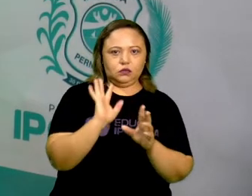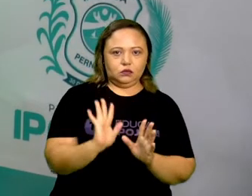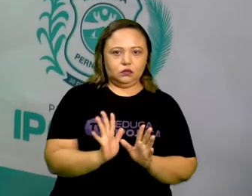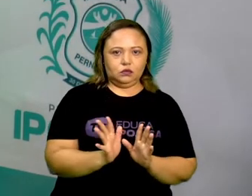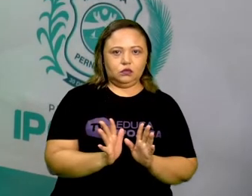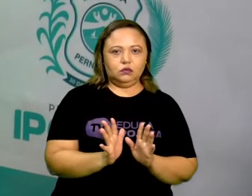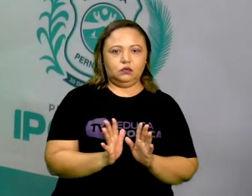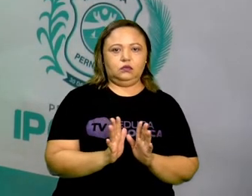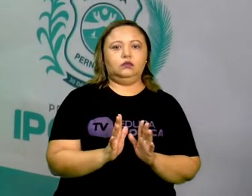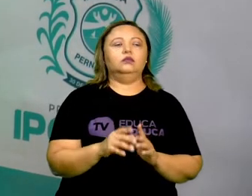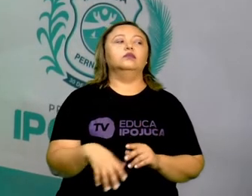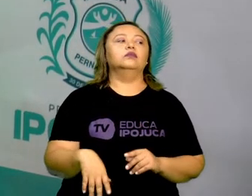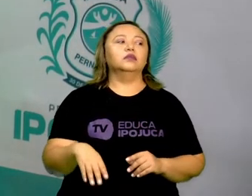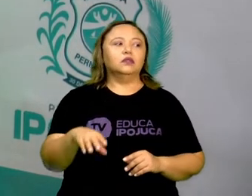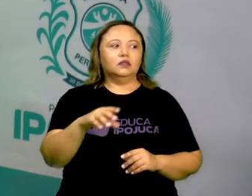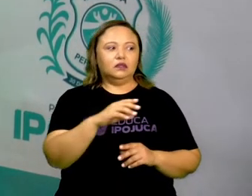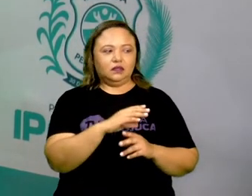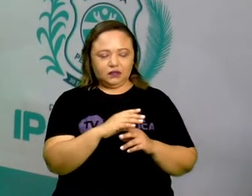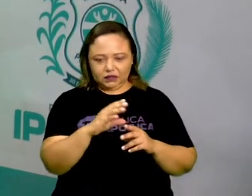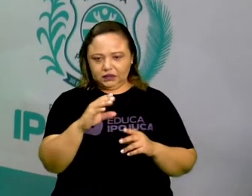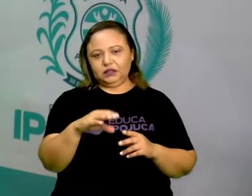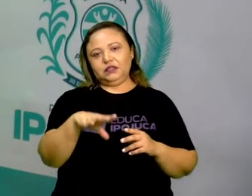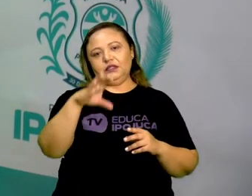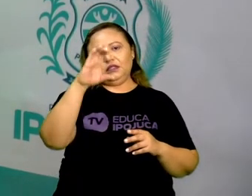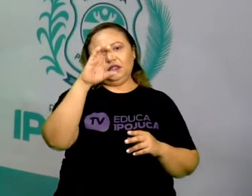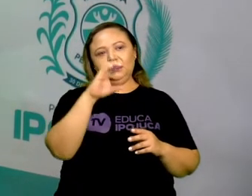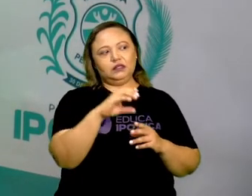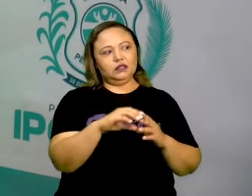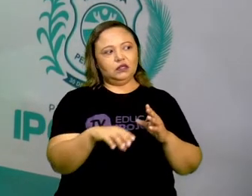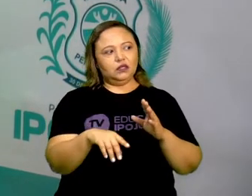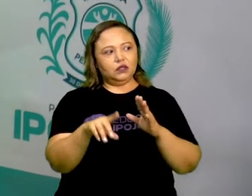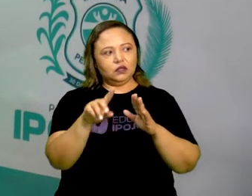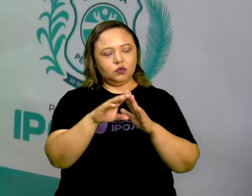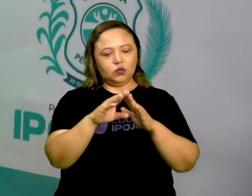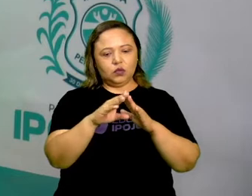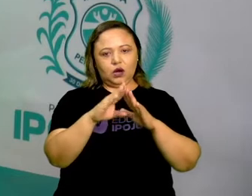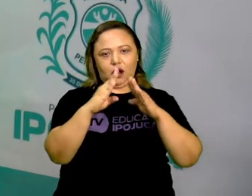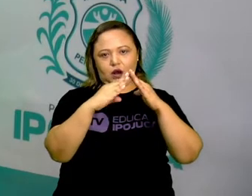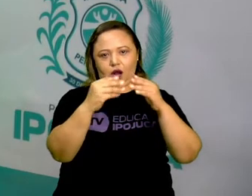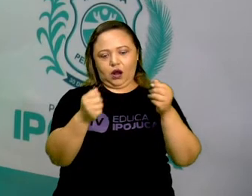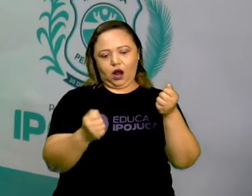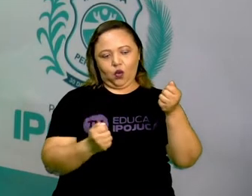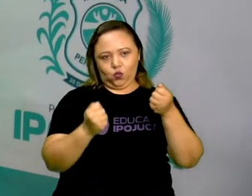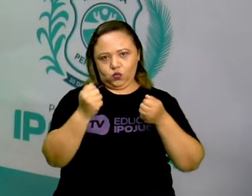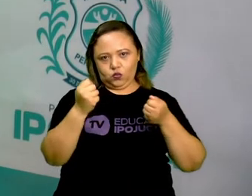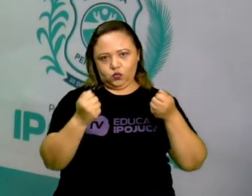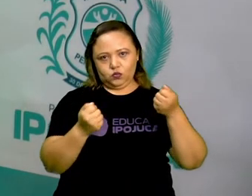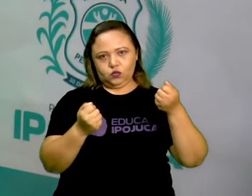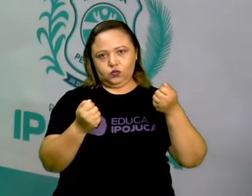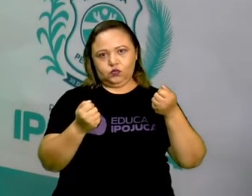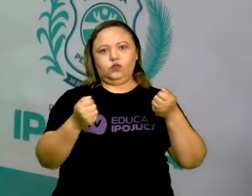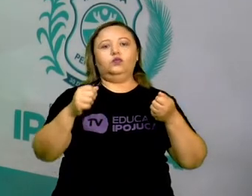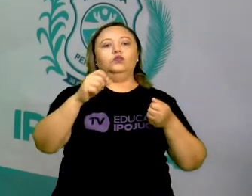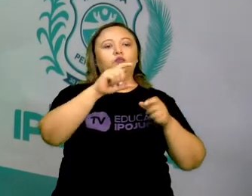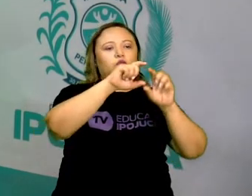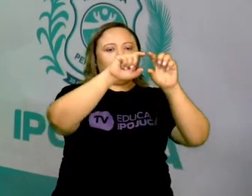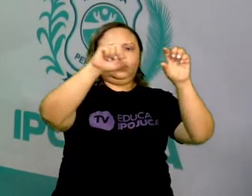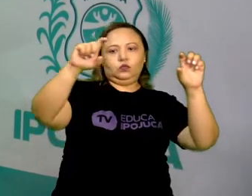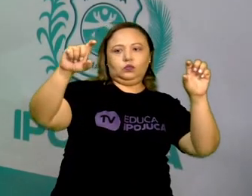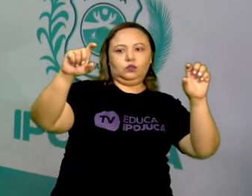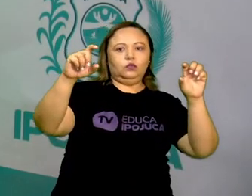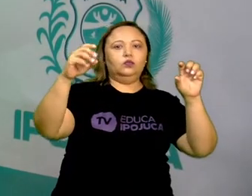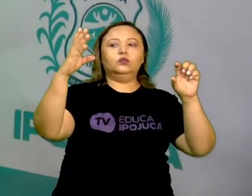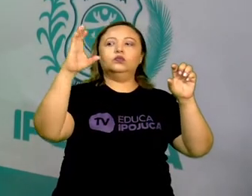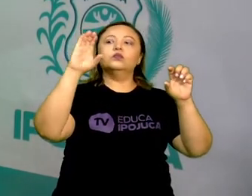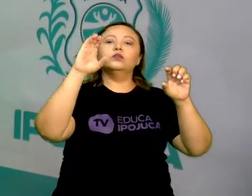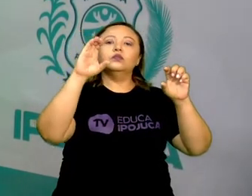C, primeiro comando. C, chegamos até o carro. Então, 4. Resposta,